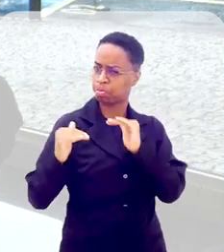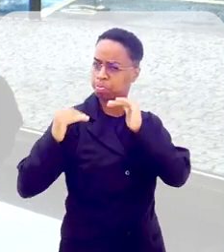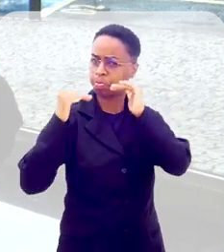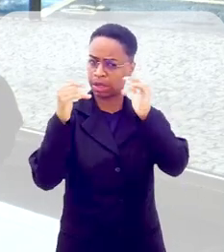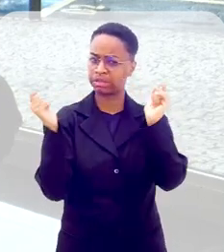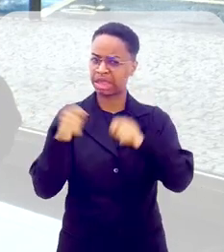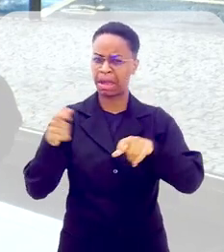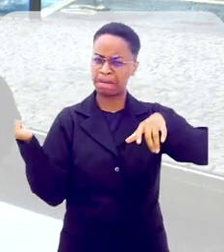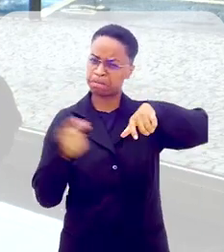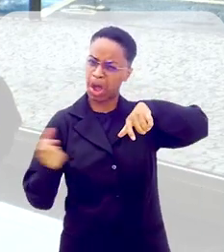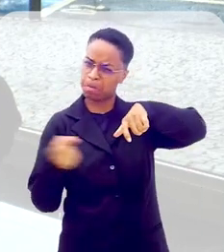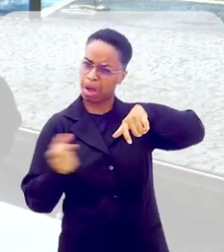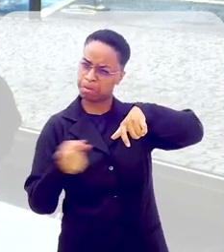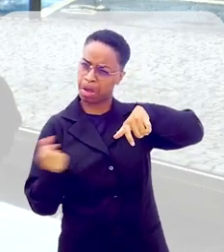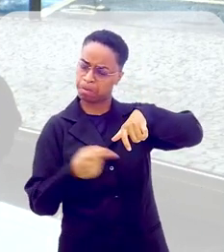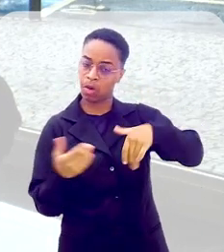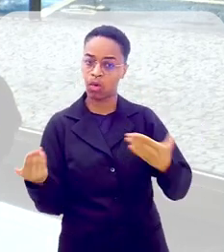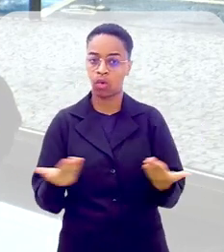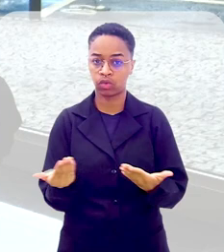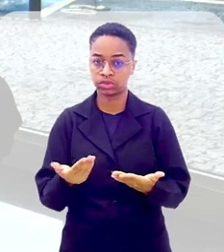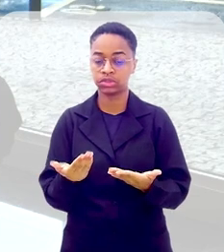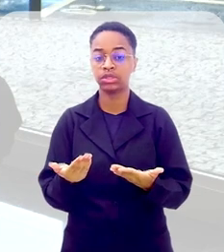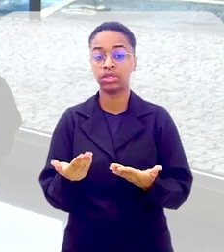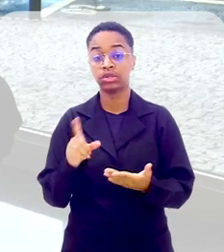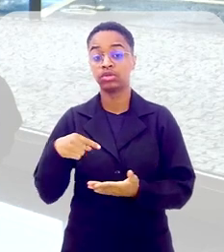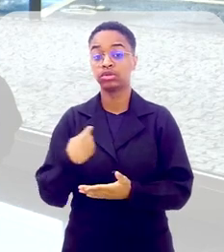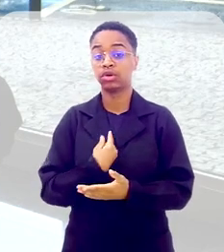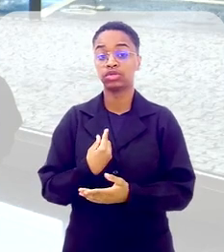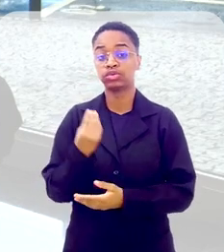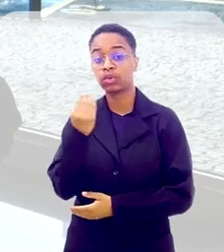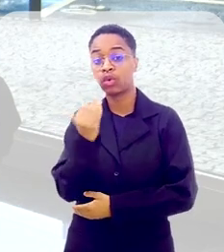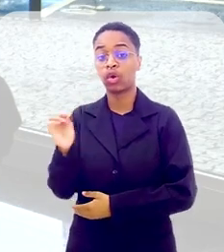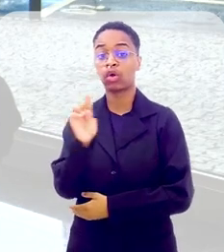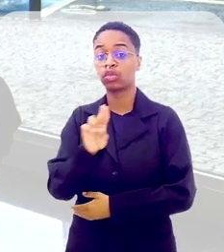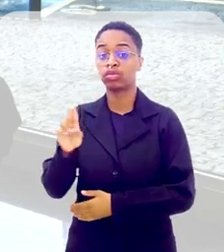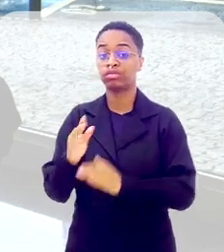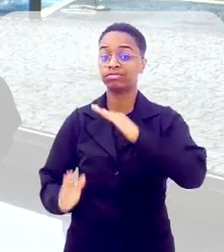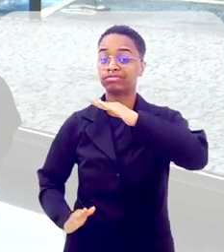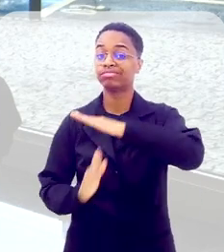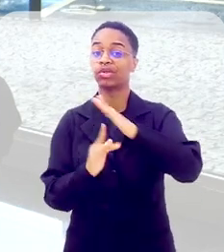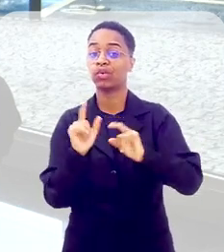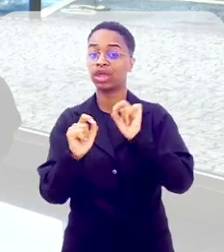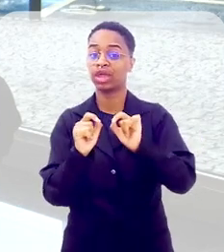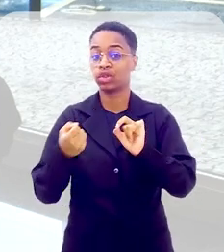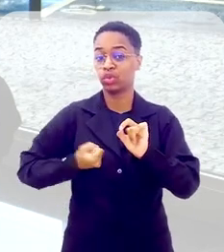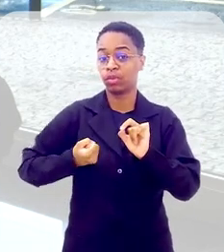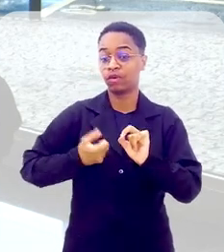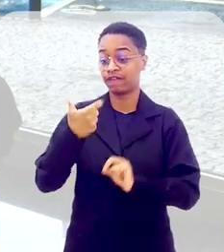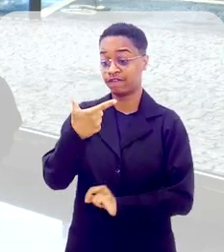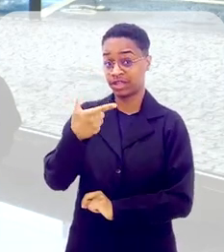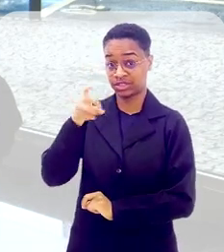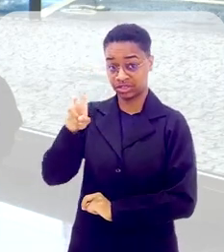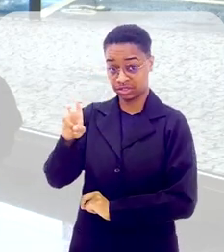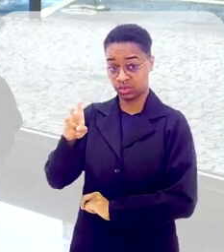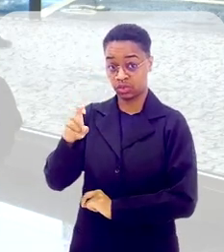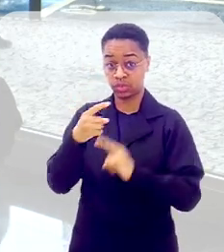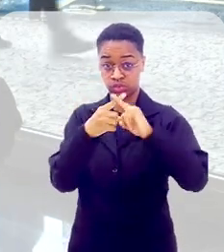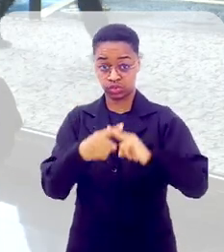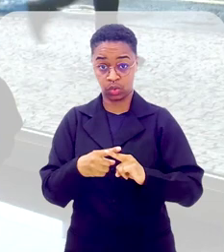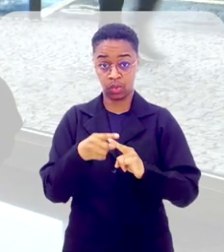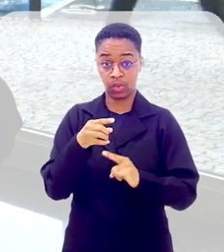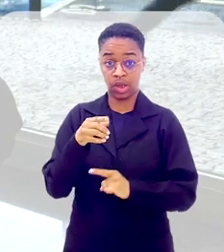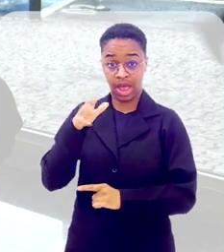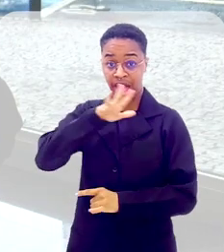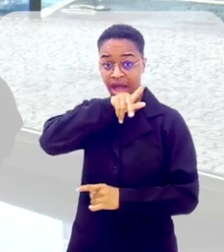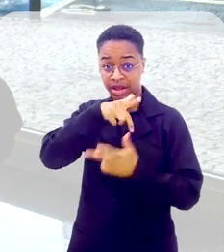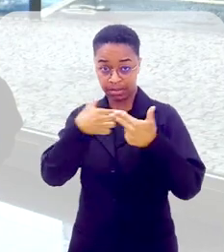pudesse se chamar goleada hoje, seria a numeração máxima do jogo do bicho. 25 mil réis